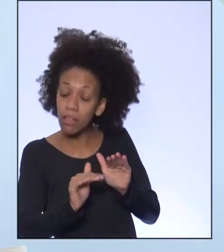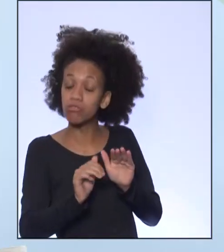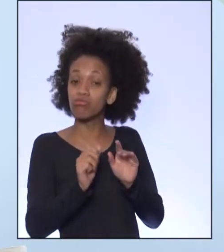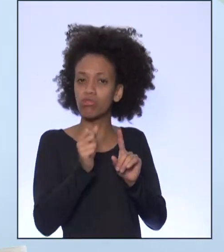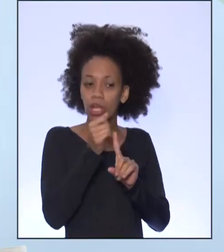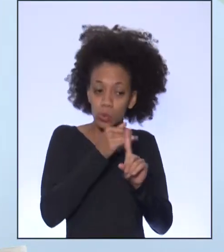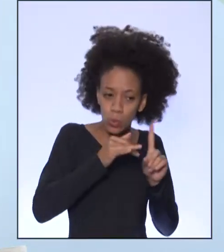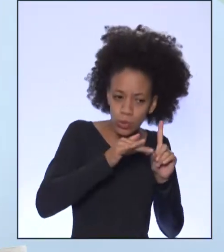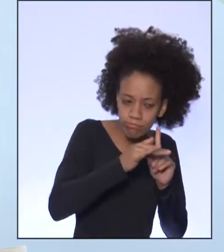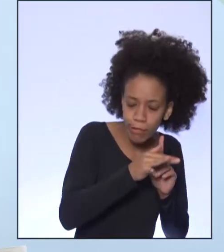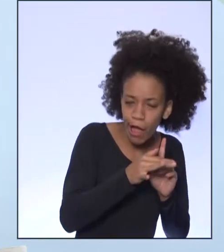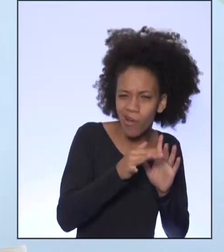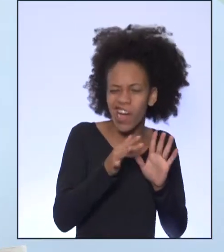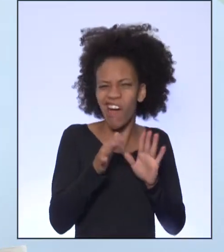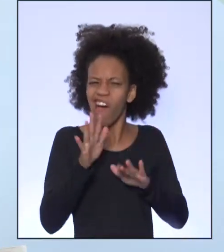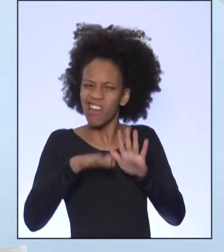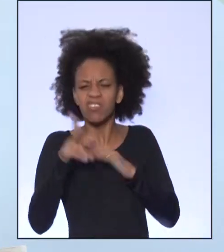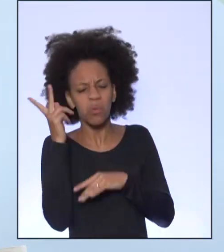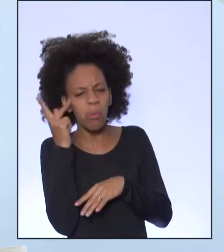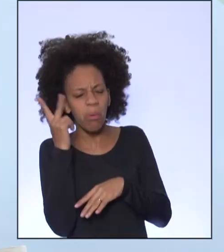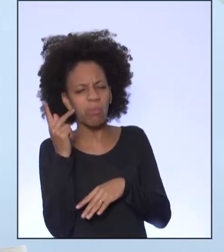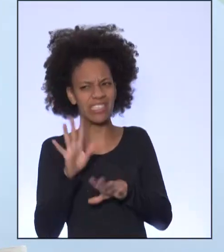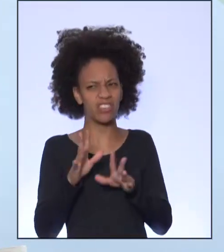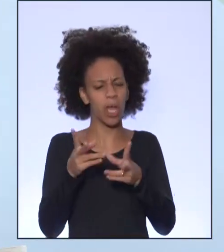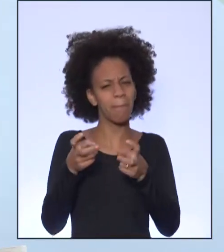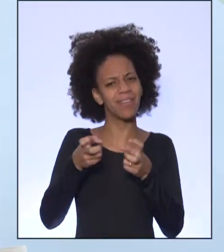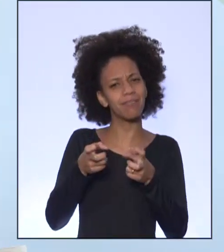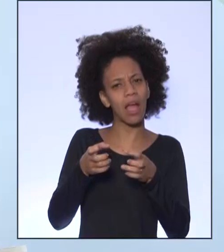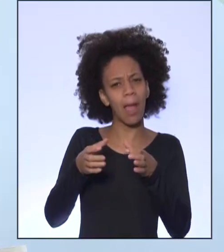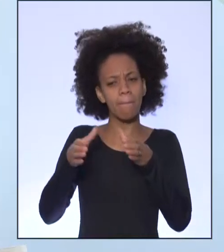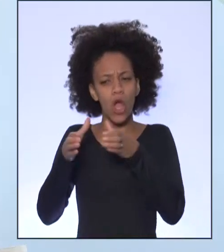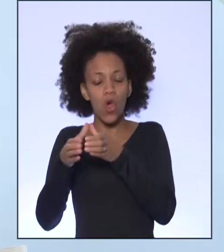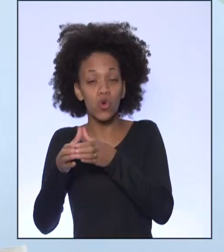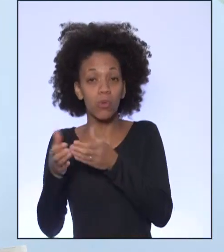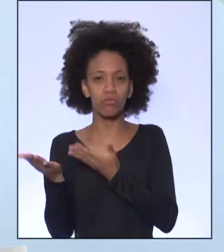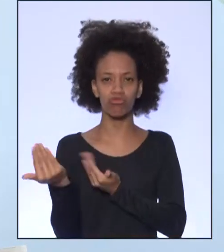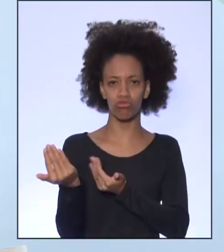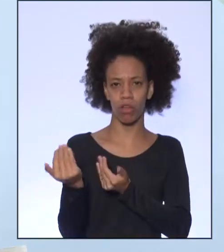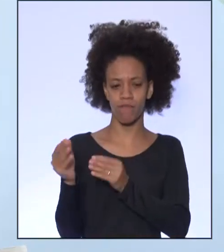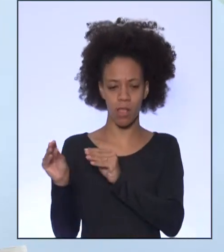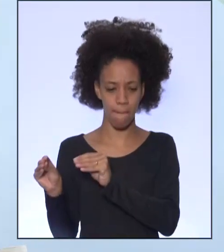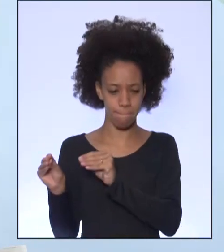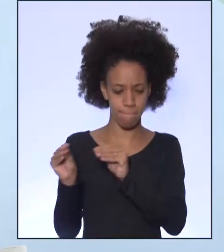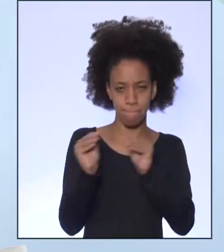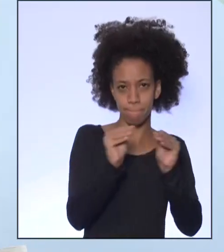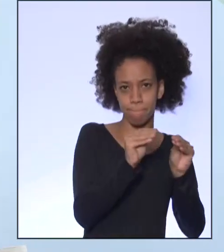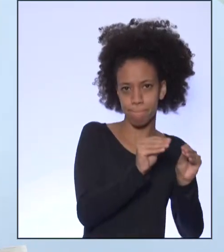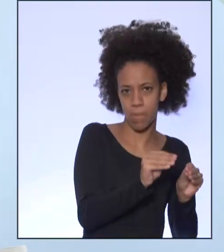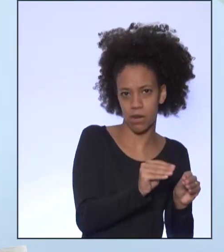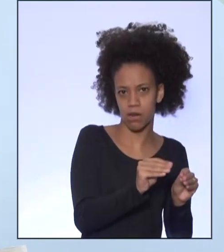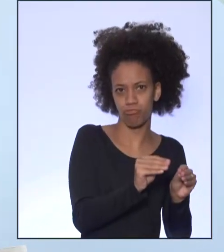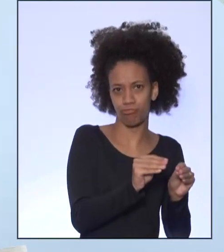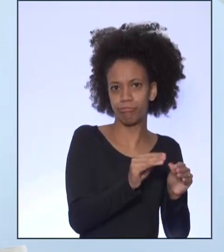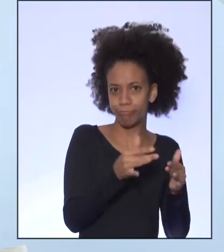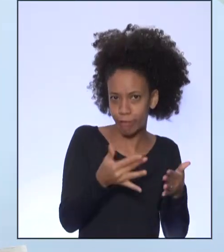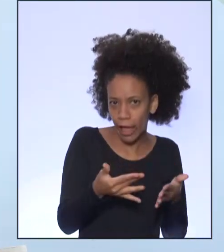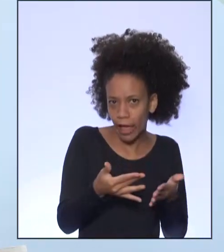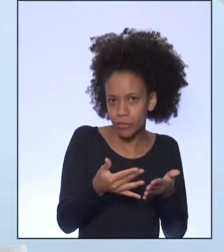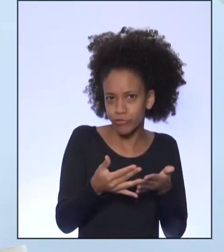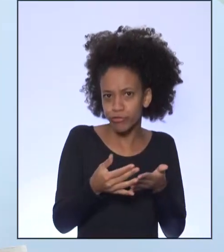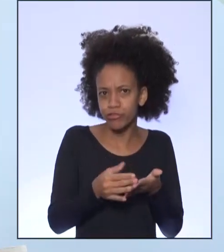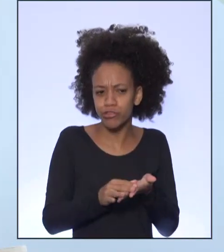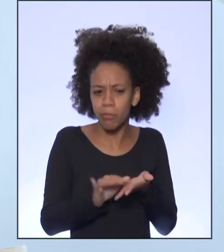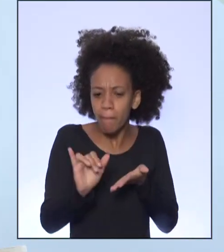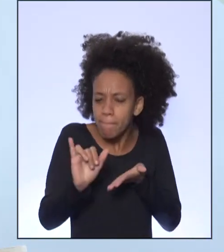Normalmente, a gente vê um fluxo muito maior de pessoas jovens que migram, que saem das suas cidades, vão para os